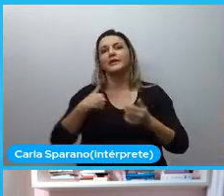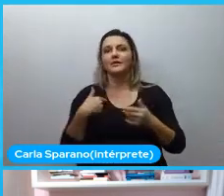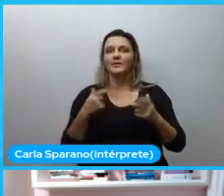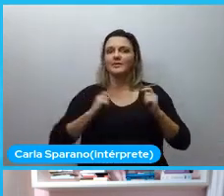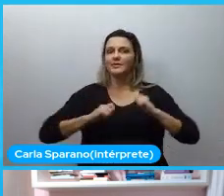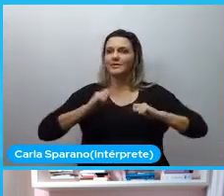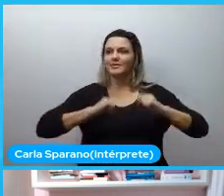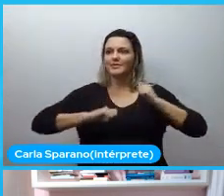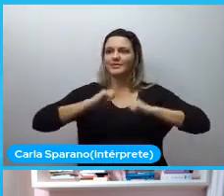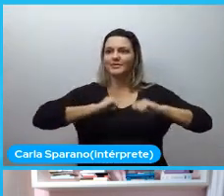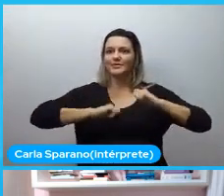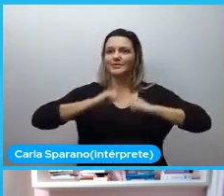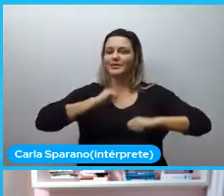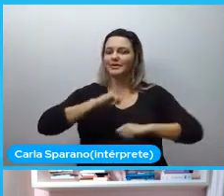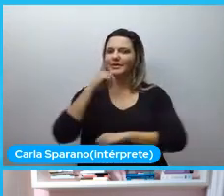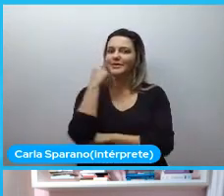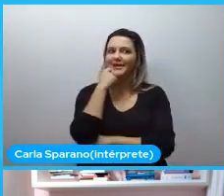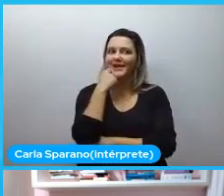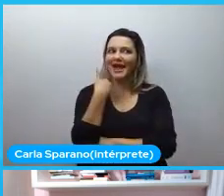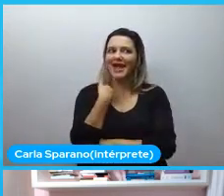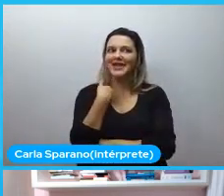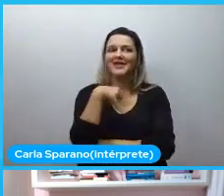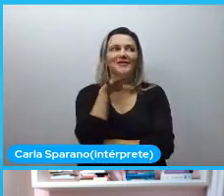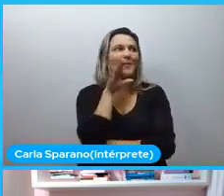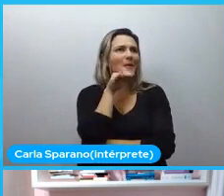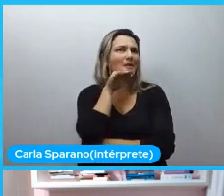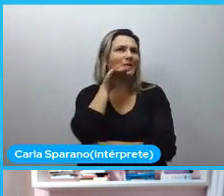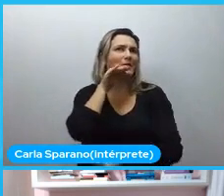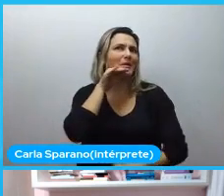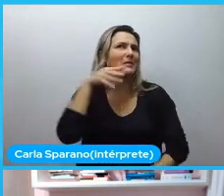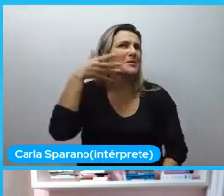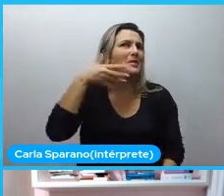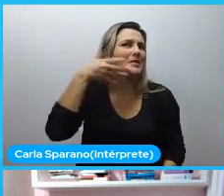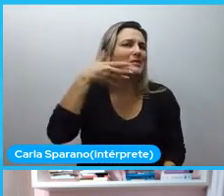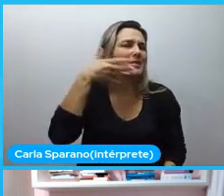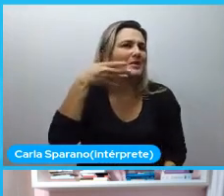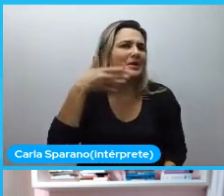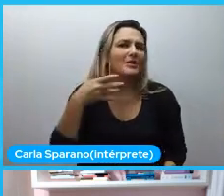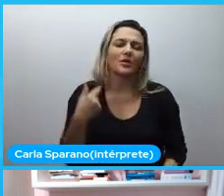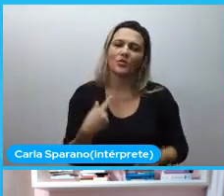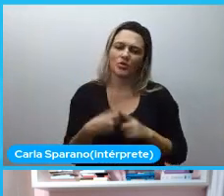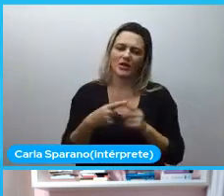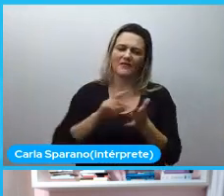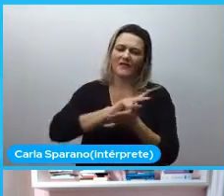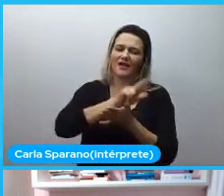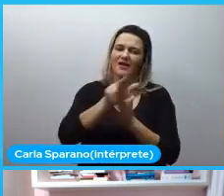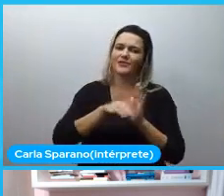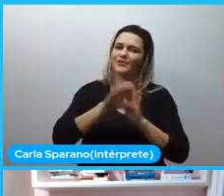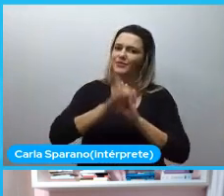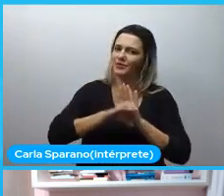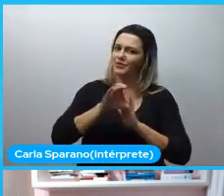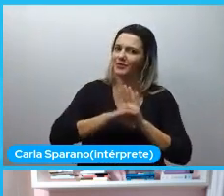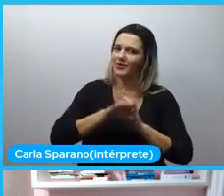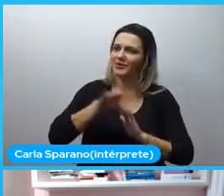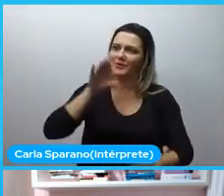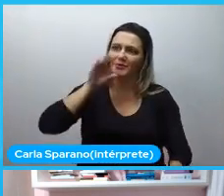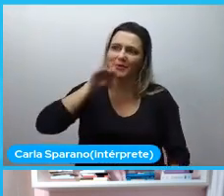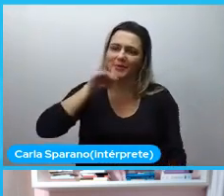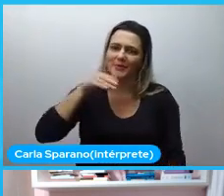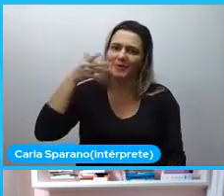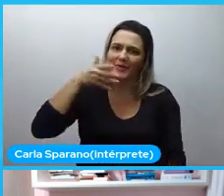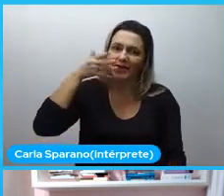por vou falar o máximo que eu posso que eu falei vários conceitos e eu falei sobre várias coisas várias coisas